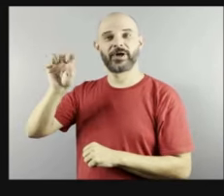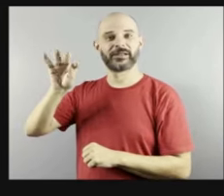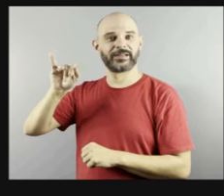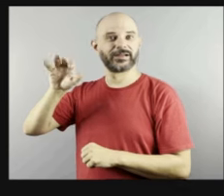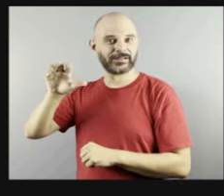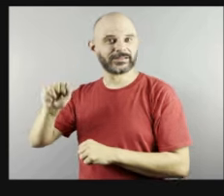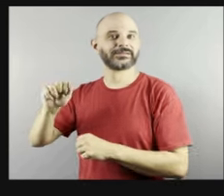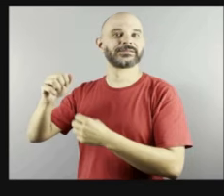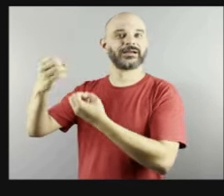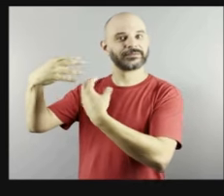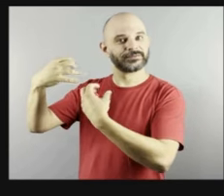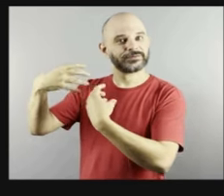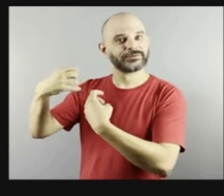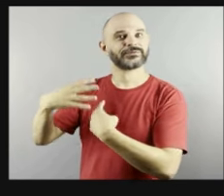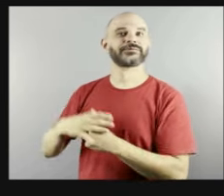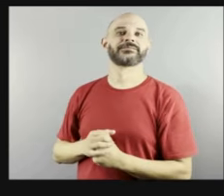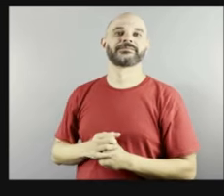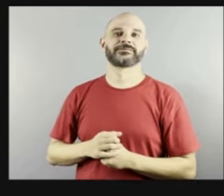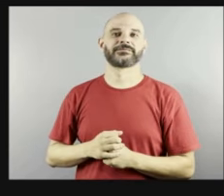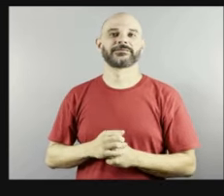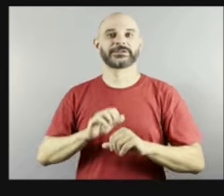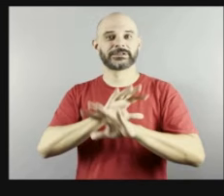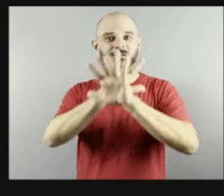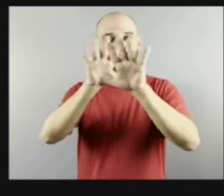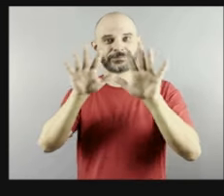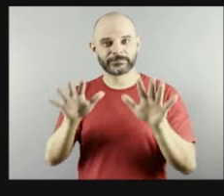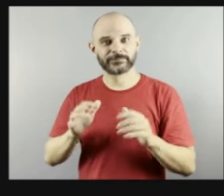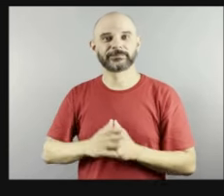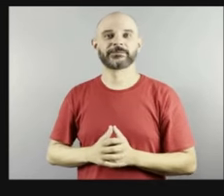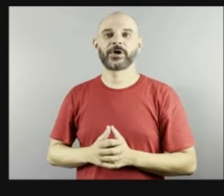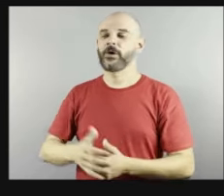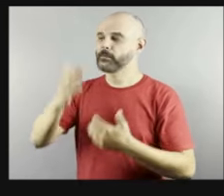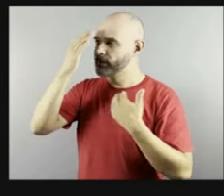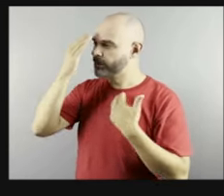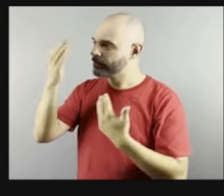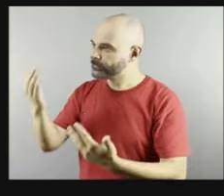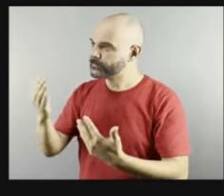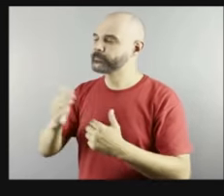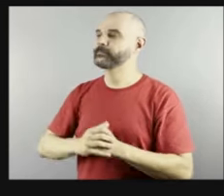participar Patrícia muito obrigada então muito obrigada